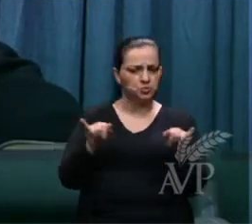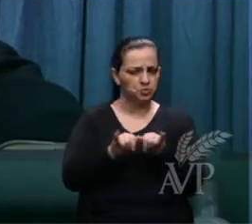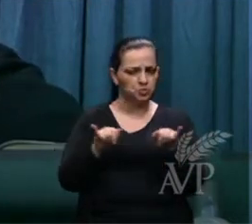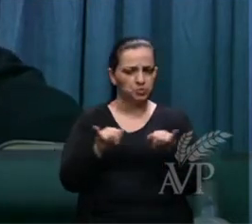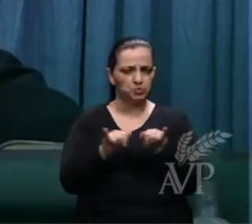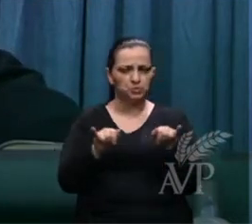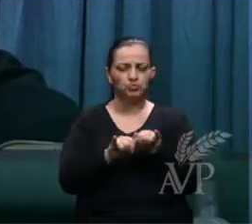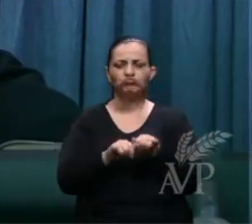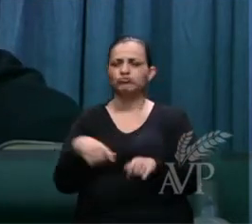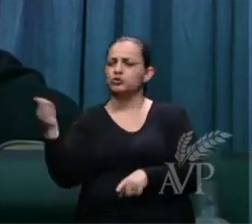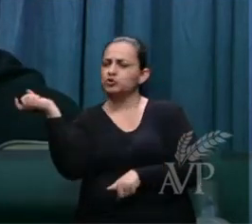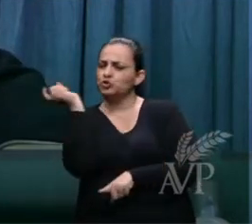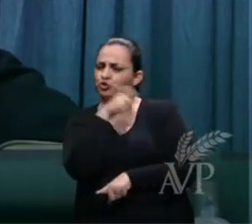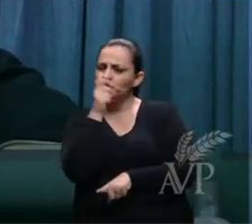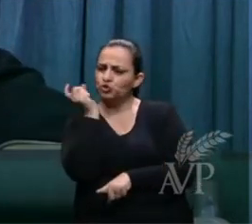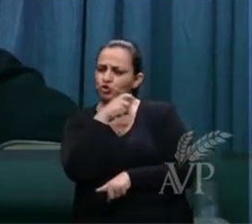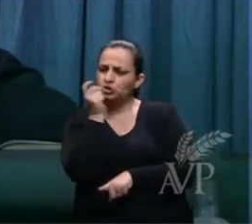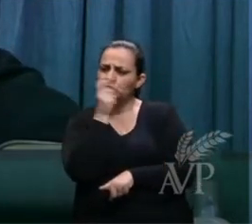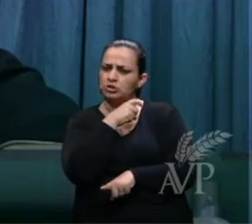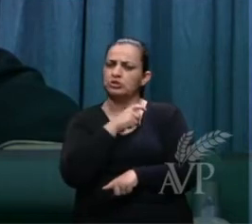essas mentiras,